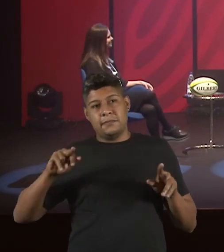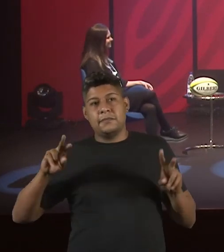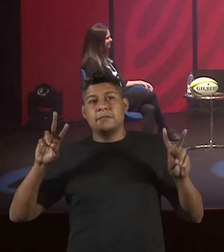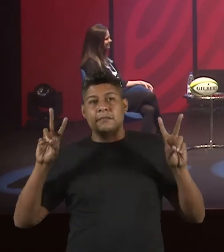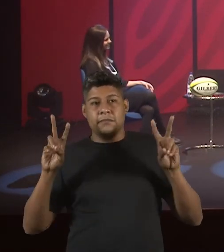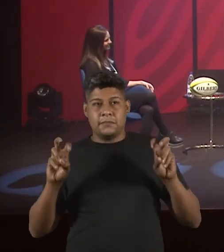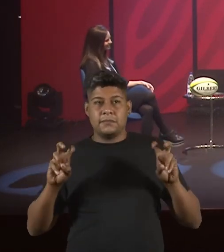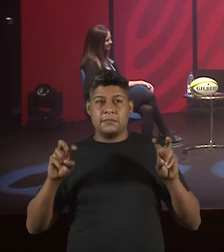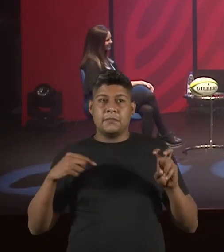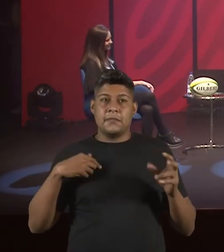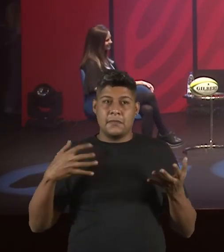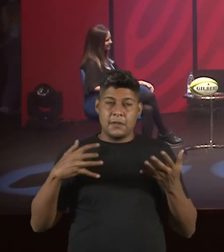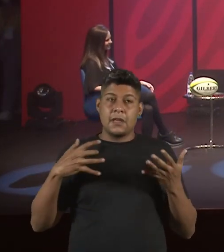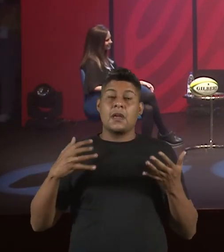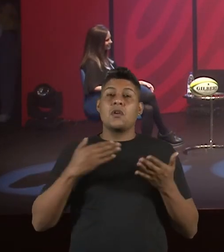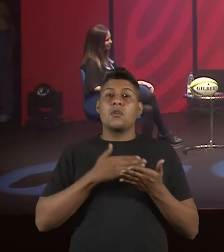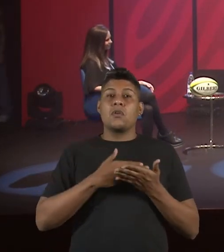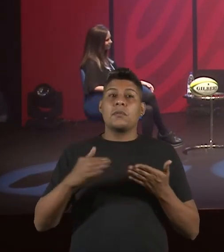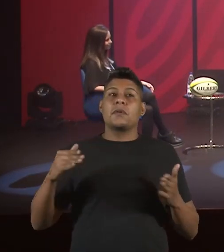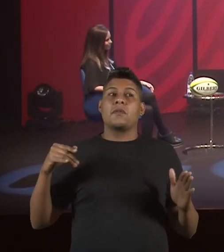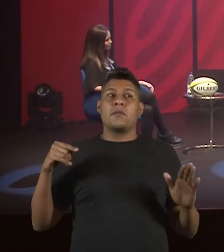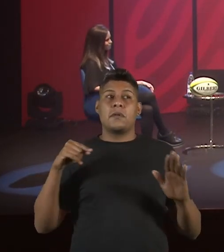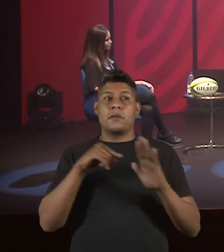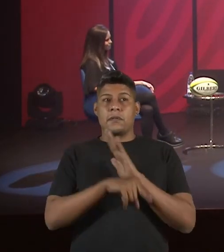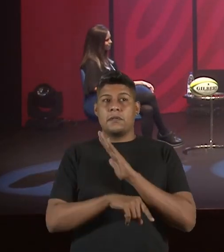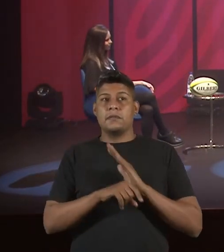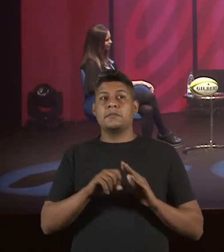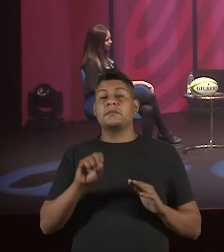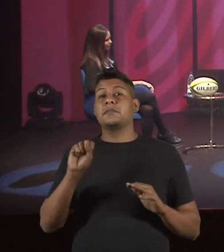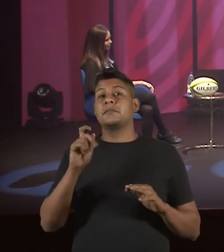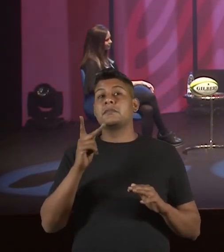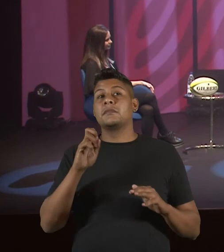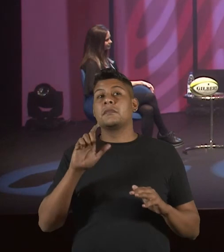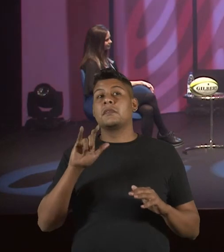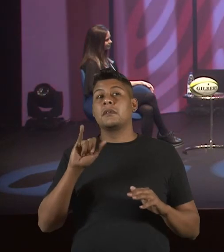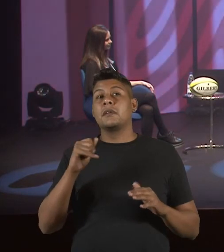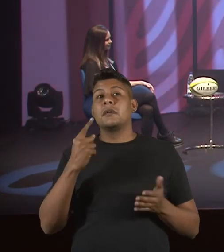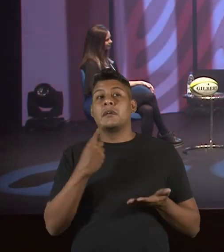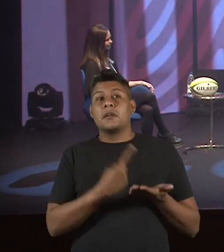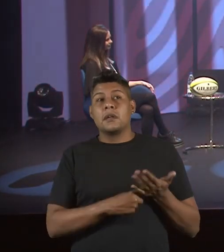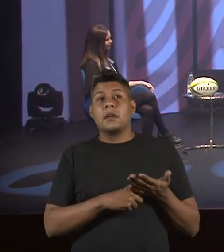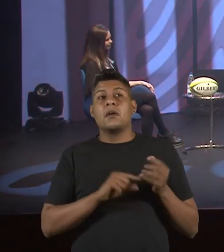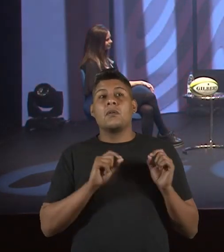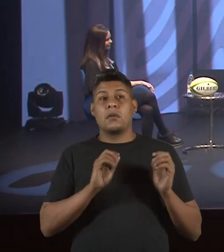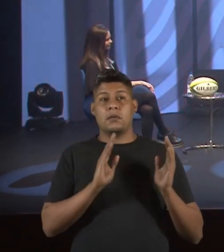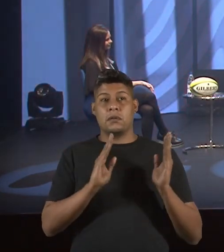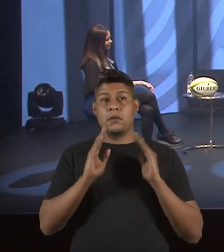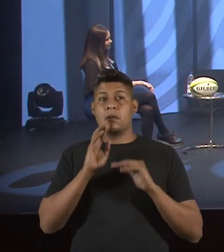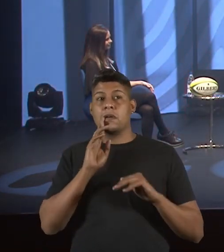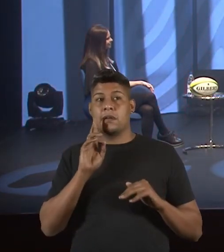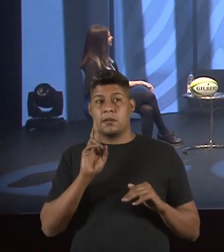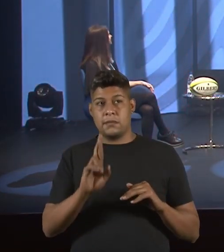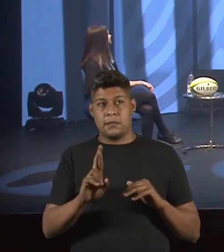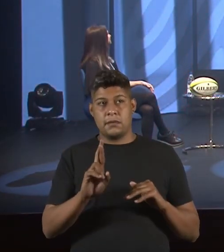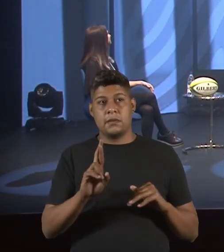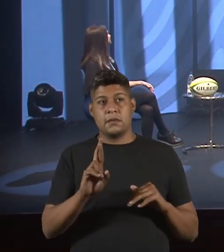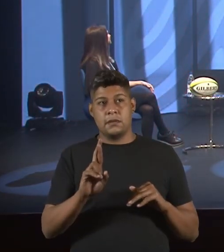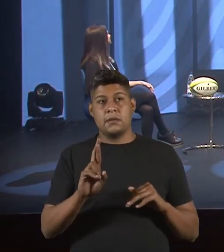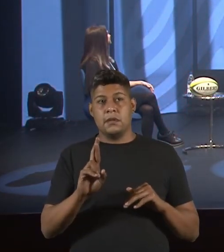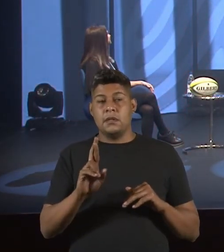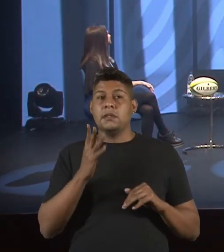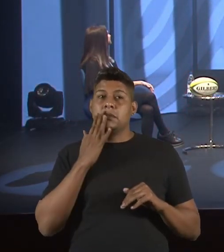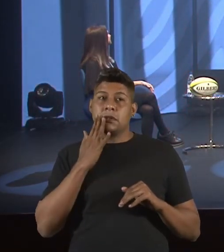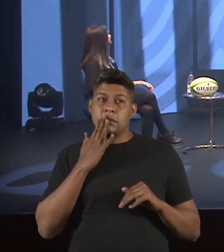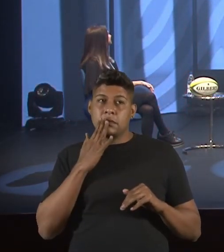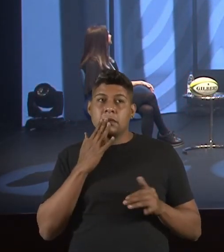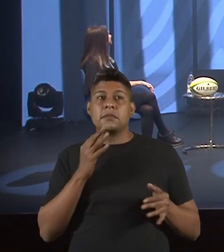aqui. E eu quero começar fazendo uma pergunta. Ah, Sheila, eu combinei que a gente vai seguir as respostas por ordem alfabética, para a